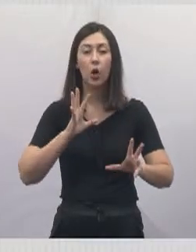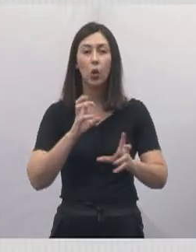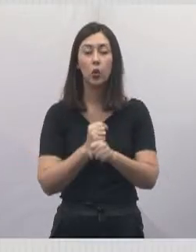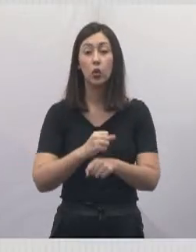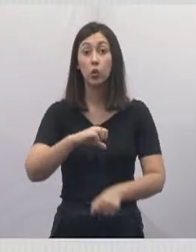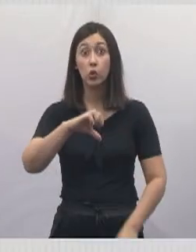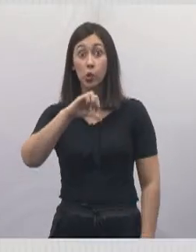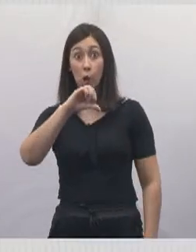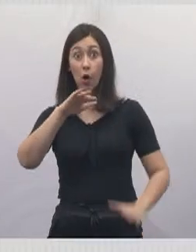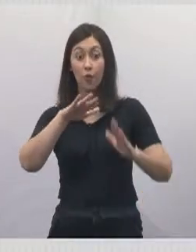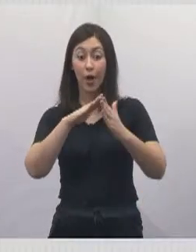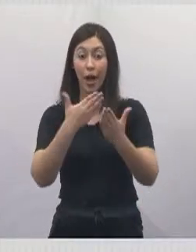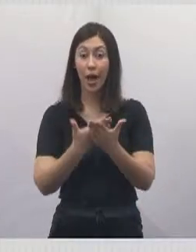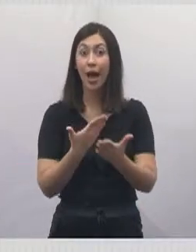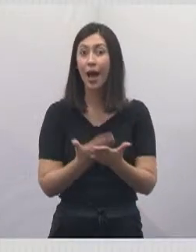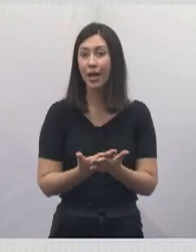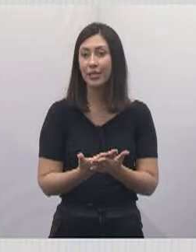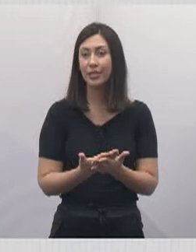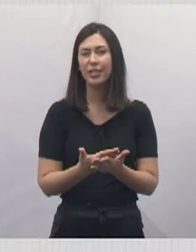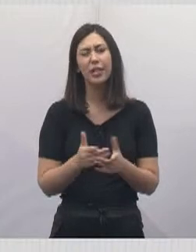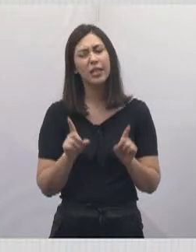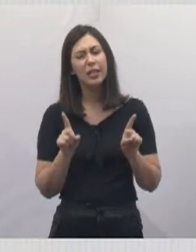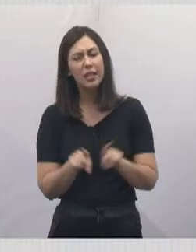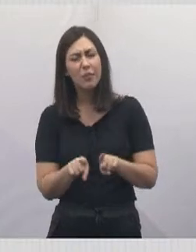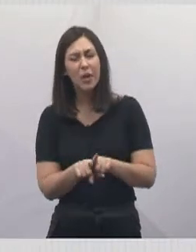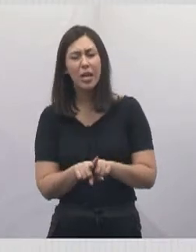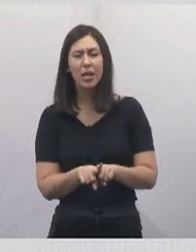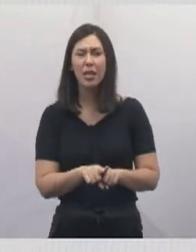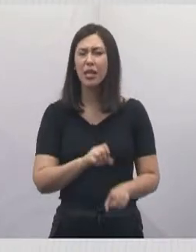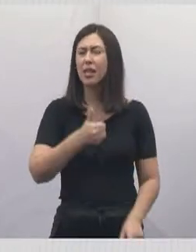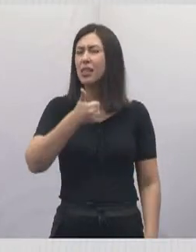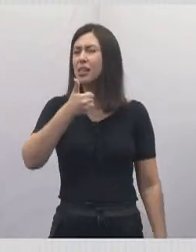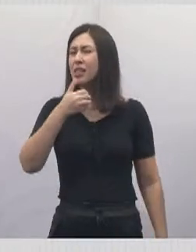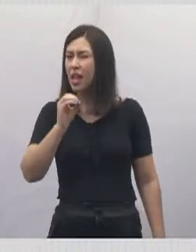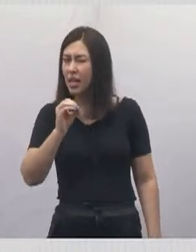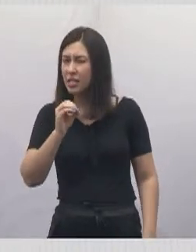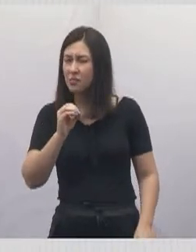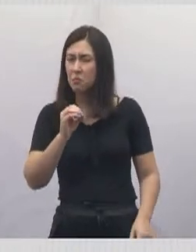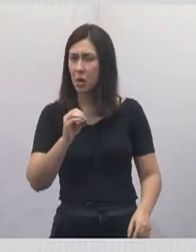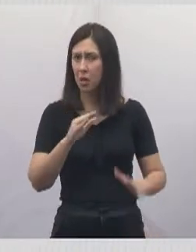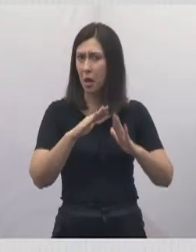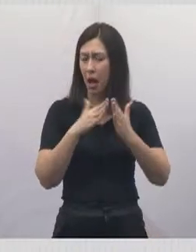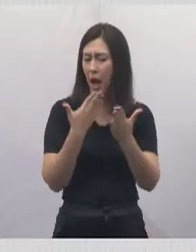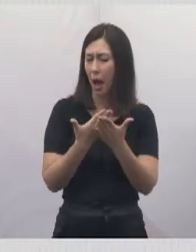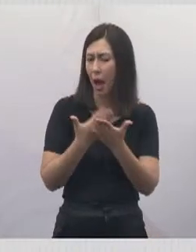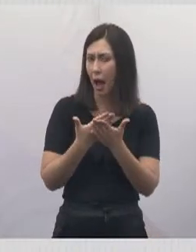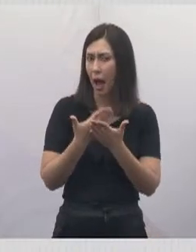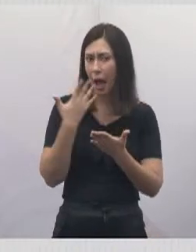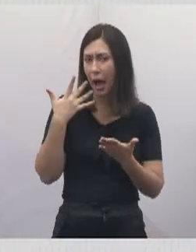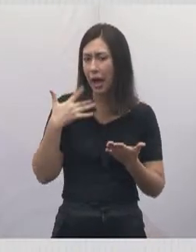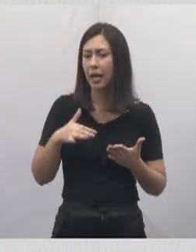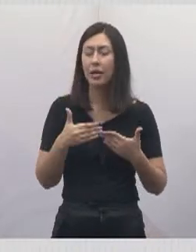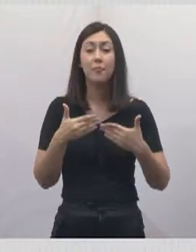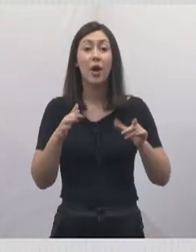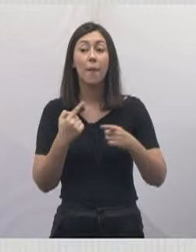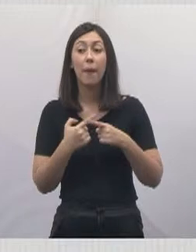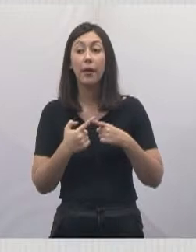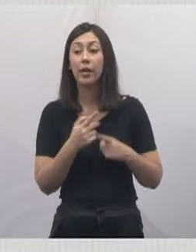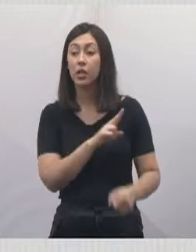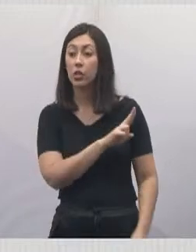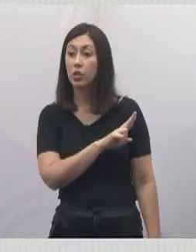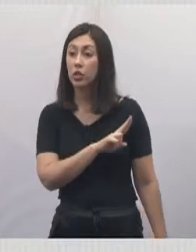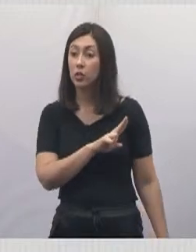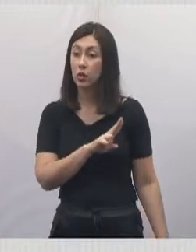E podemos considerar como a décima creche, porque neste local, onde foi dado o nome